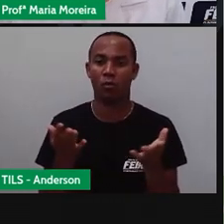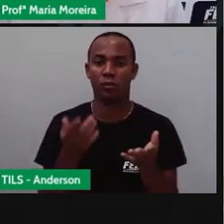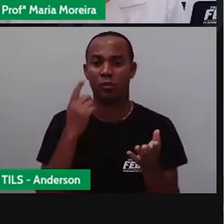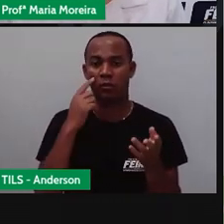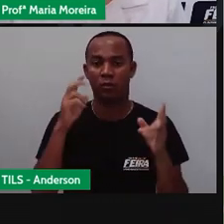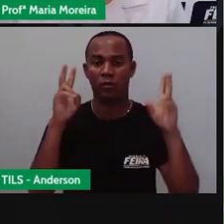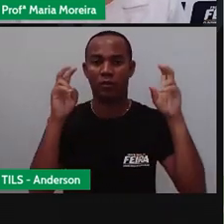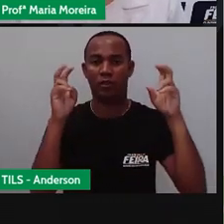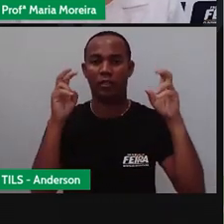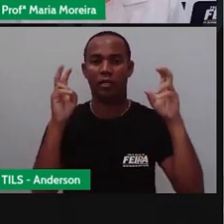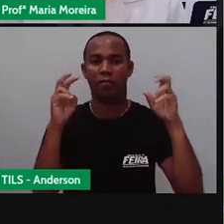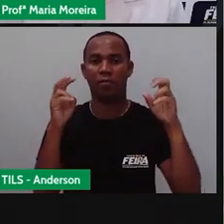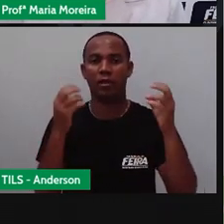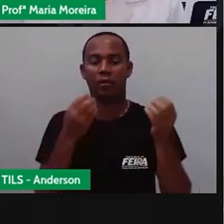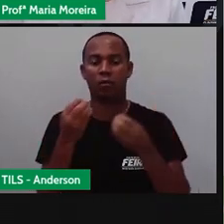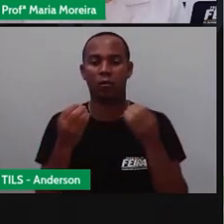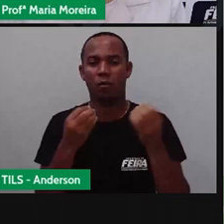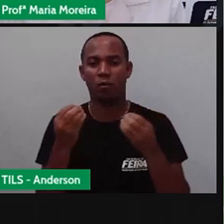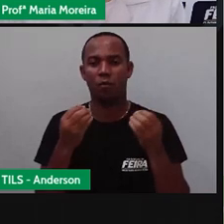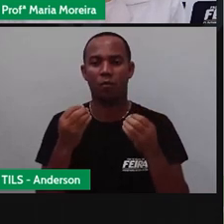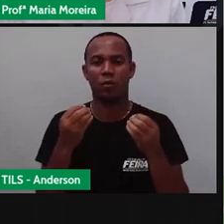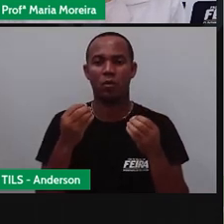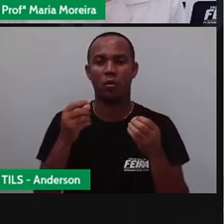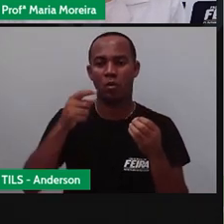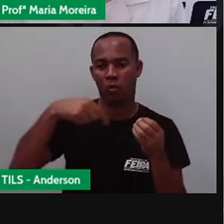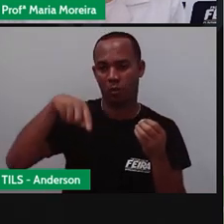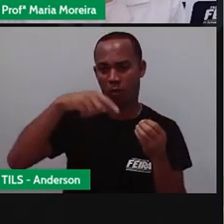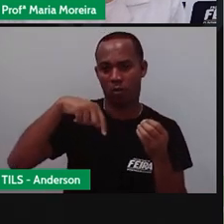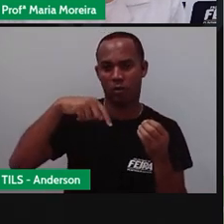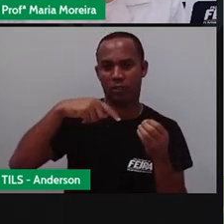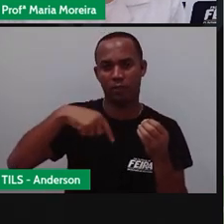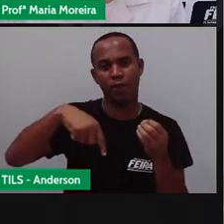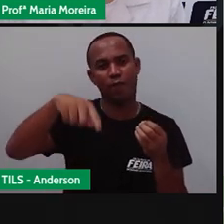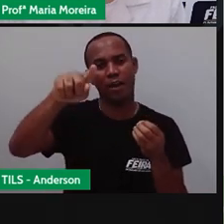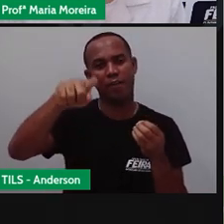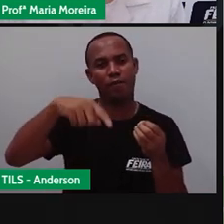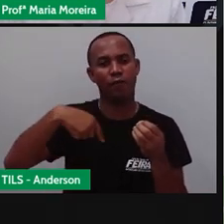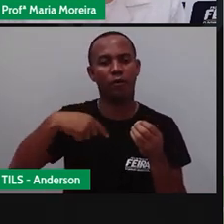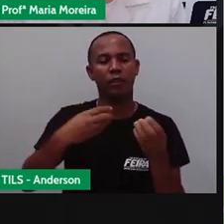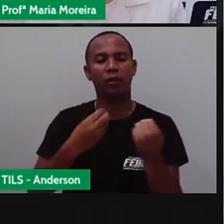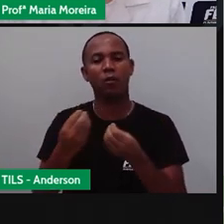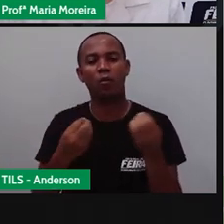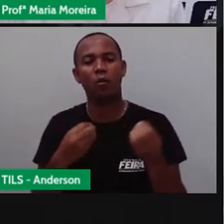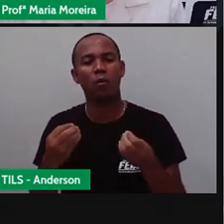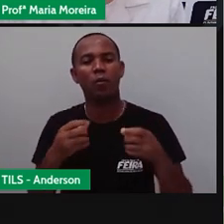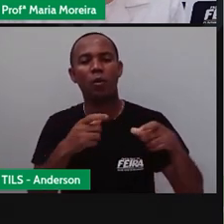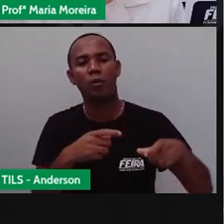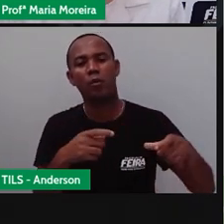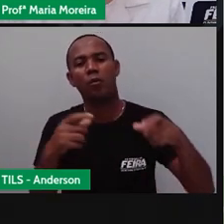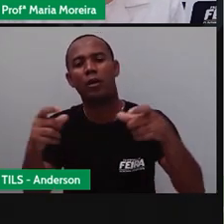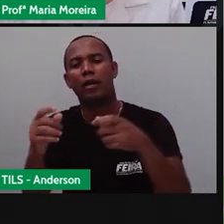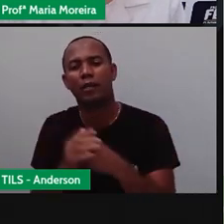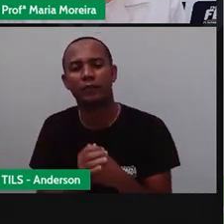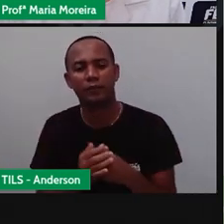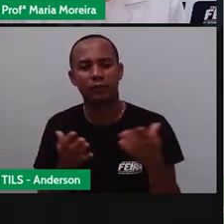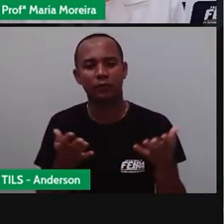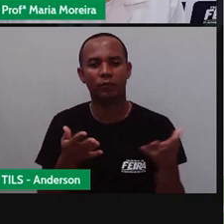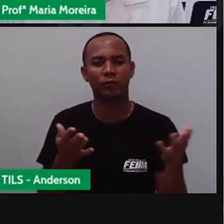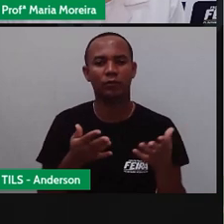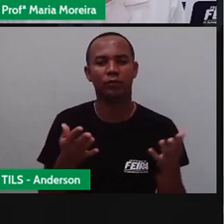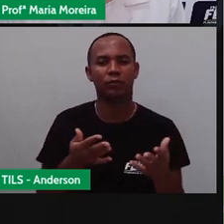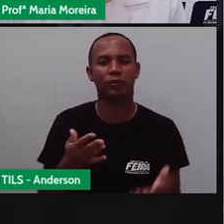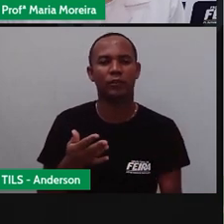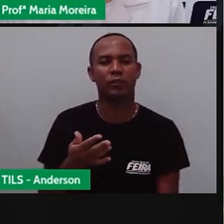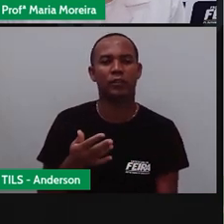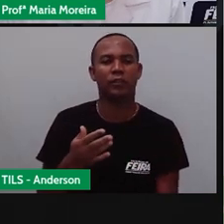falar aqui hoje na nossa aula de número 114, hoje dia 5 do mês 7, né? De